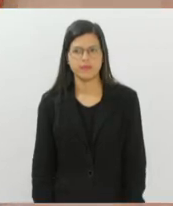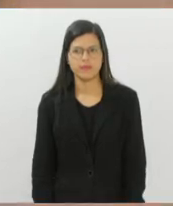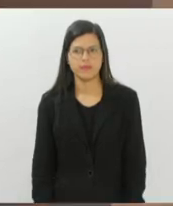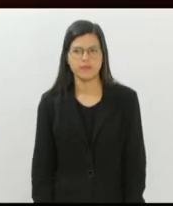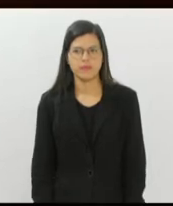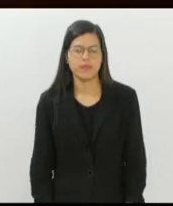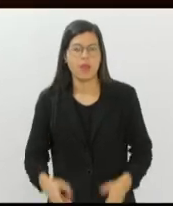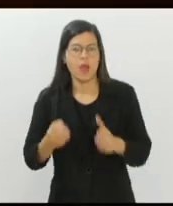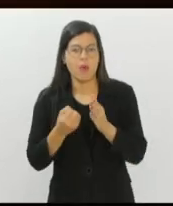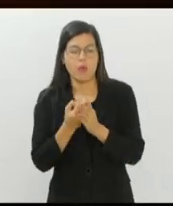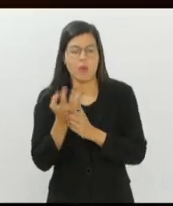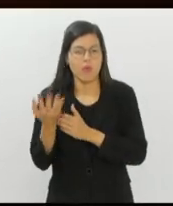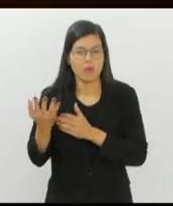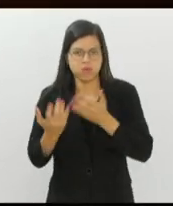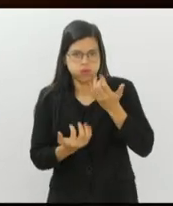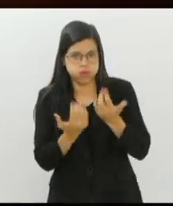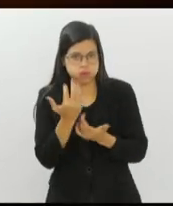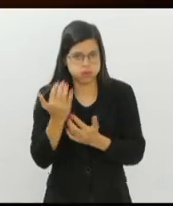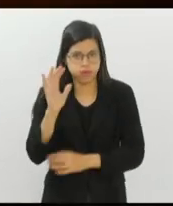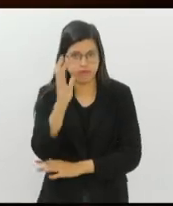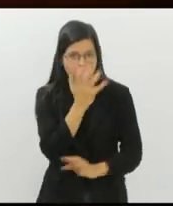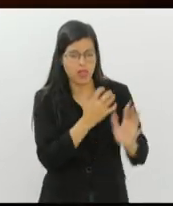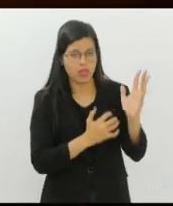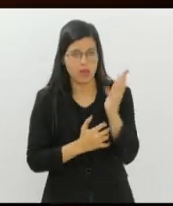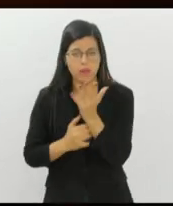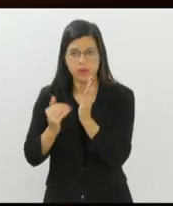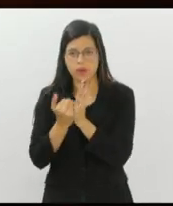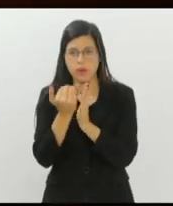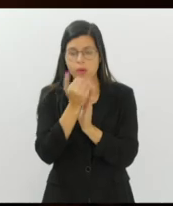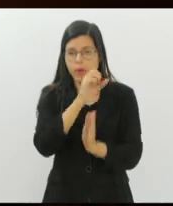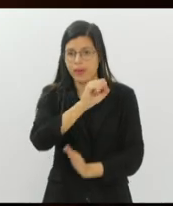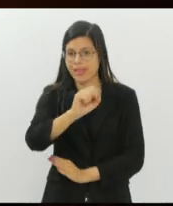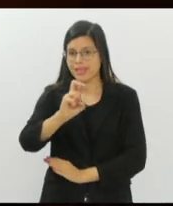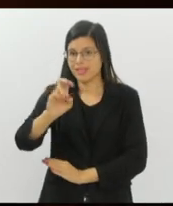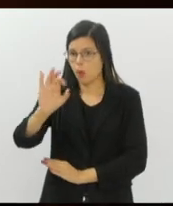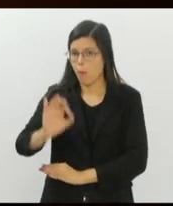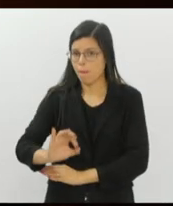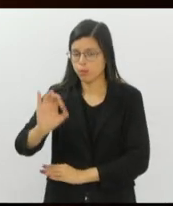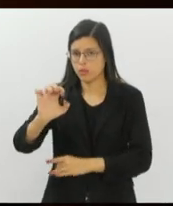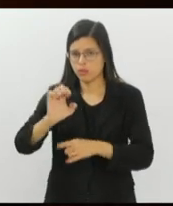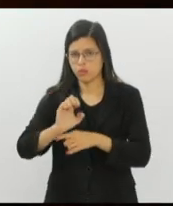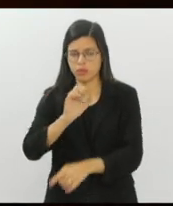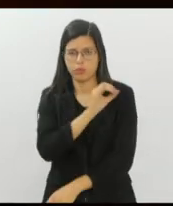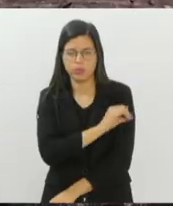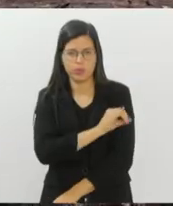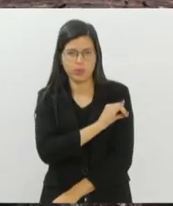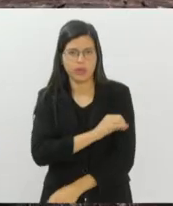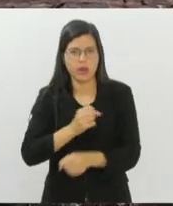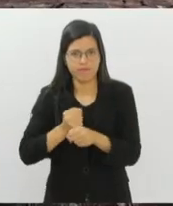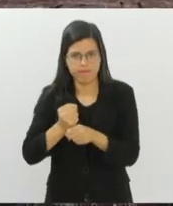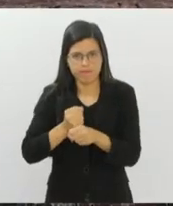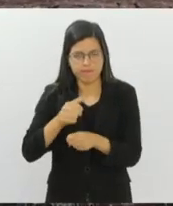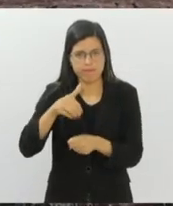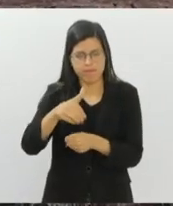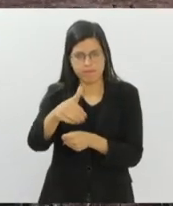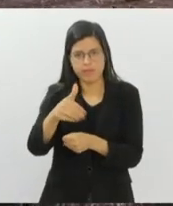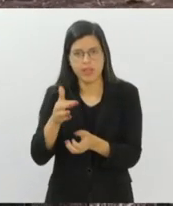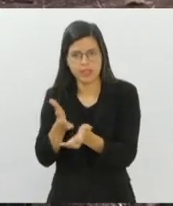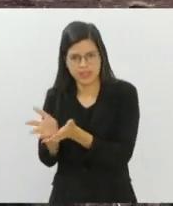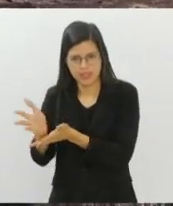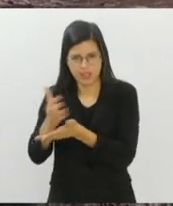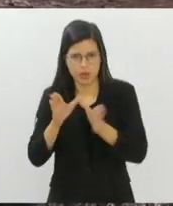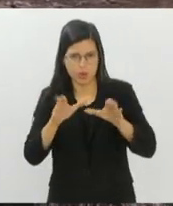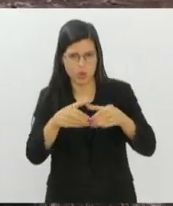O número de incêndios florestais cresceu cerca de 85% no Estado do Rio de Janeiro este ano. Segundo dados do Corpo de